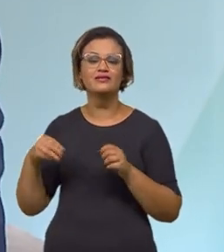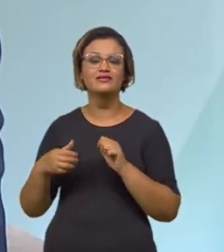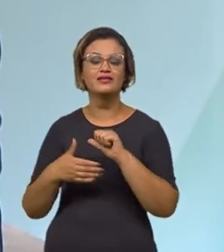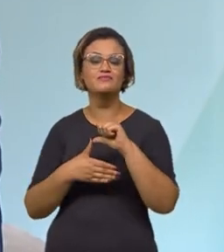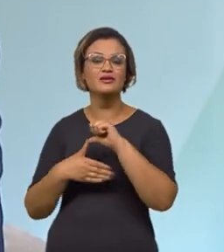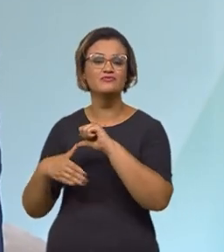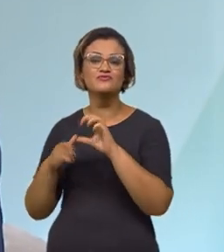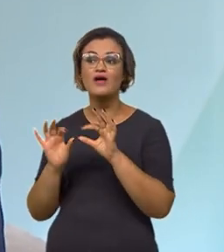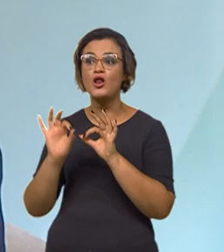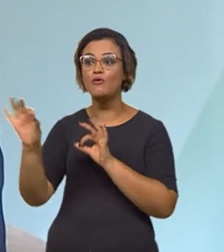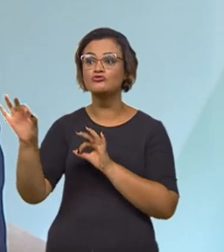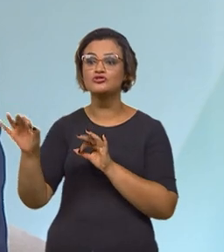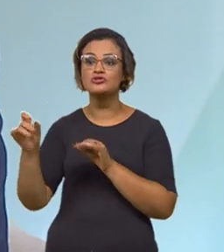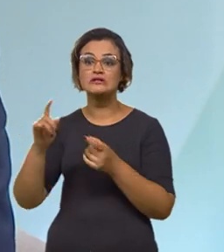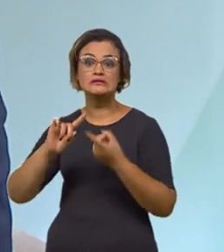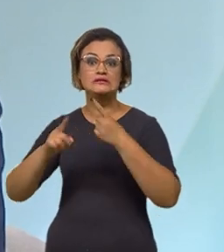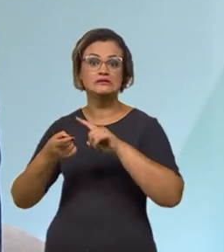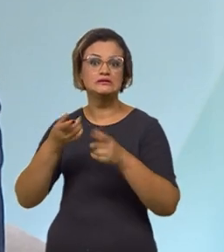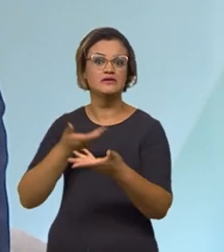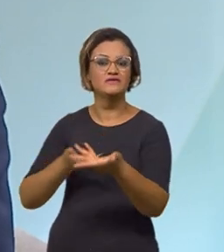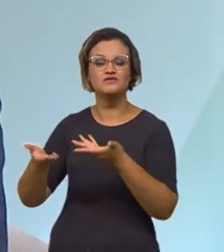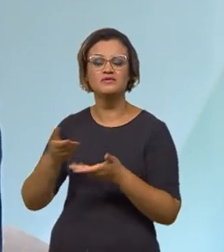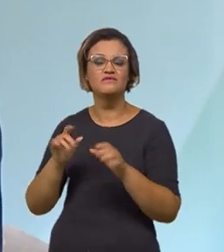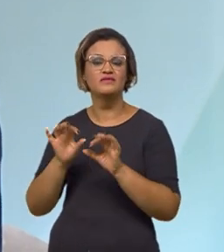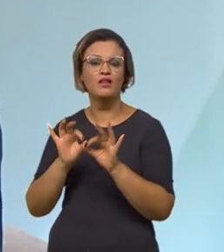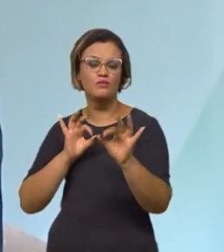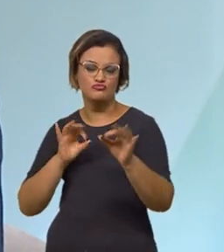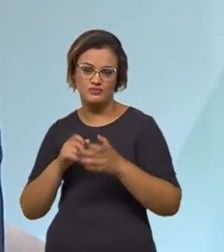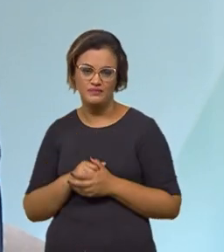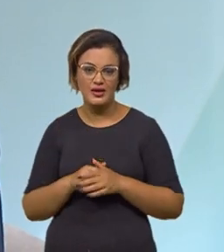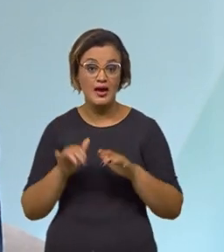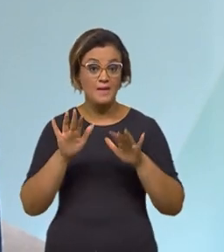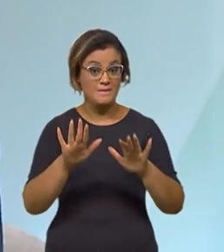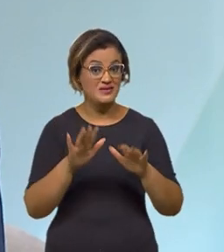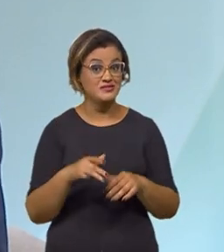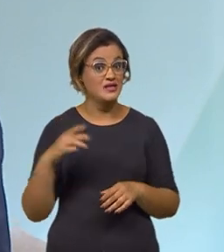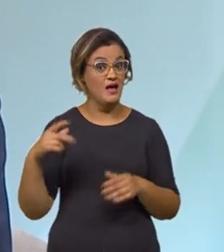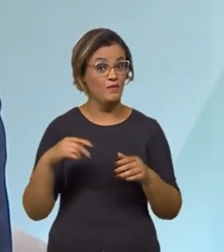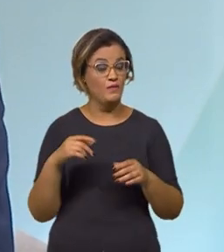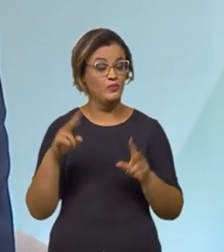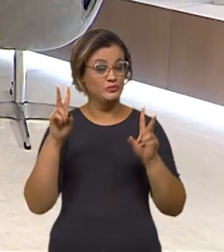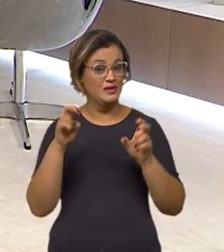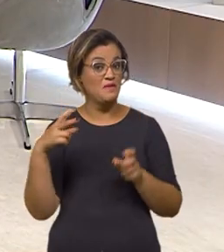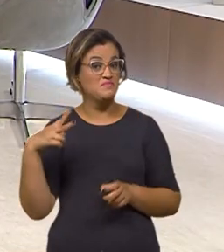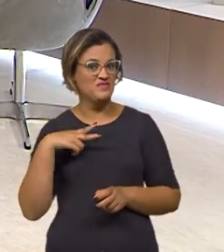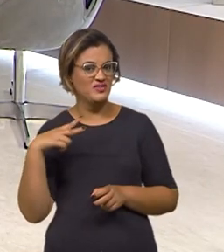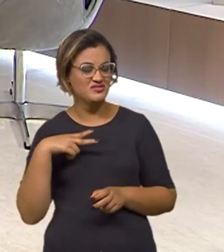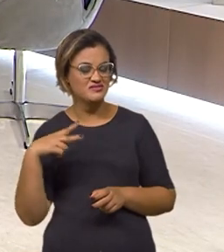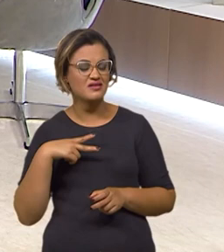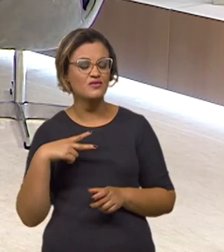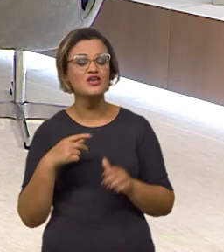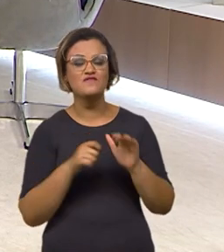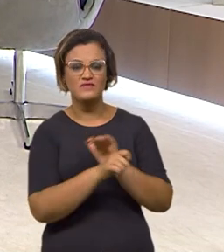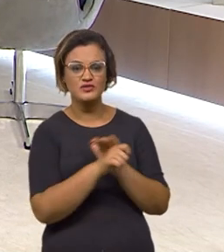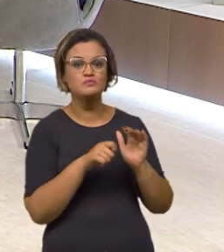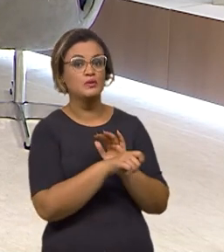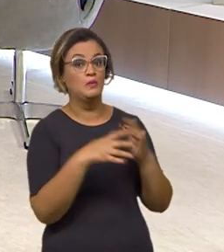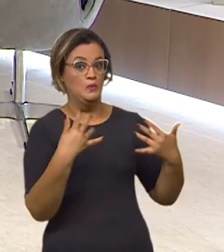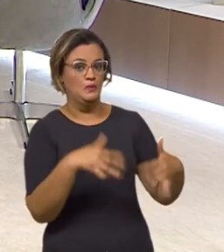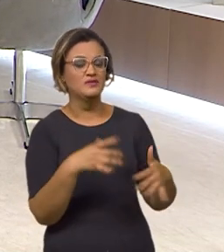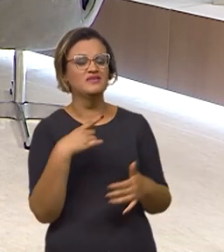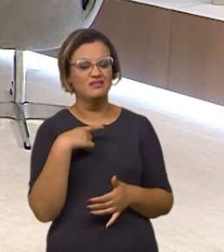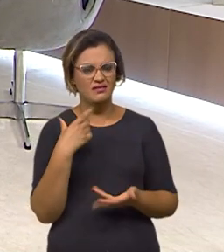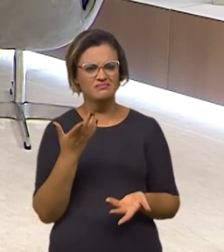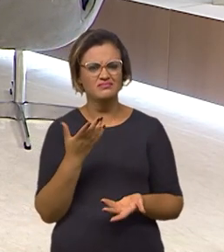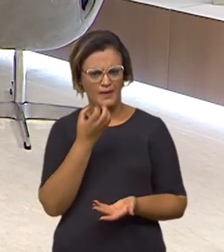um pouco longe dessas rotas. Quando você fala de privatização do porto, nós estamos falando de 840 milhões de investimentos no porto. Então,